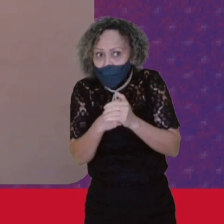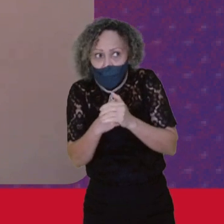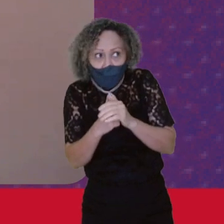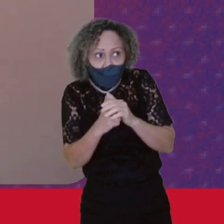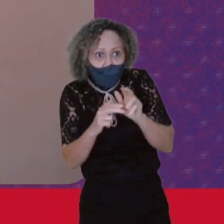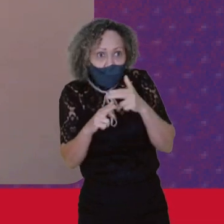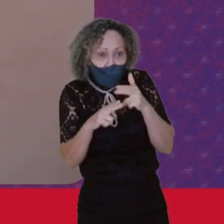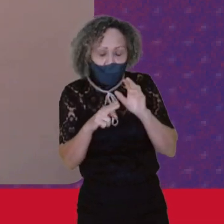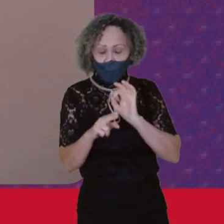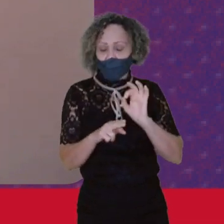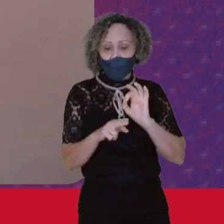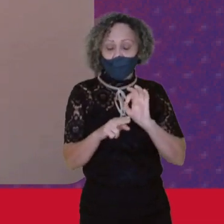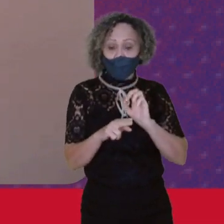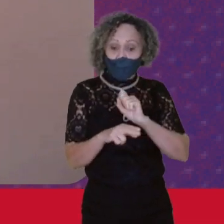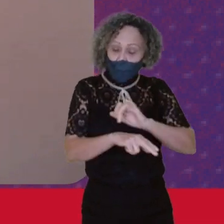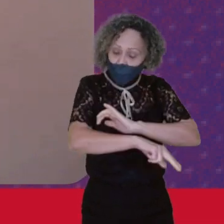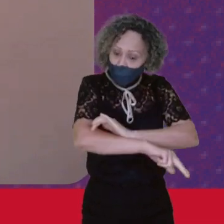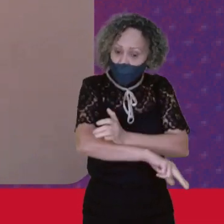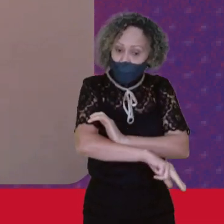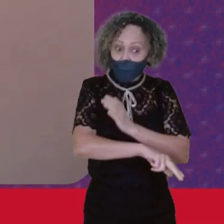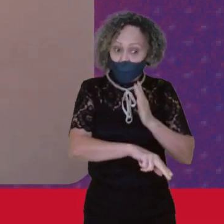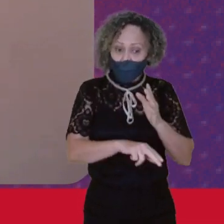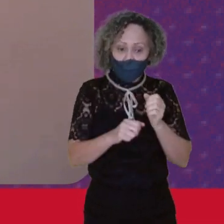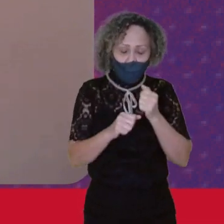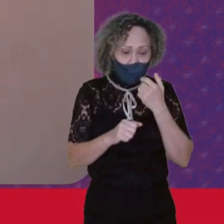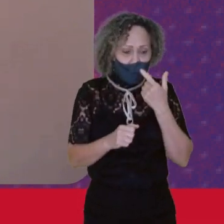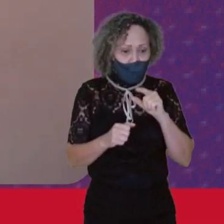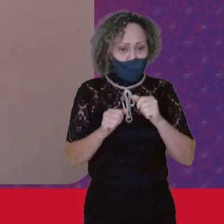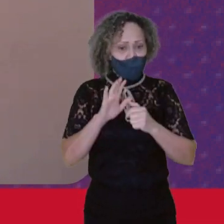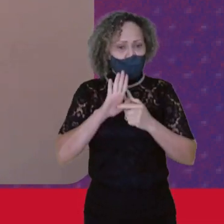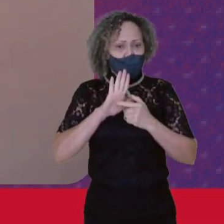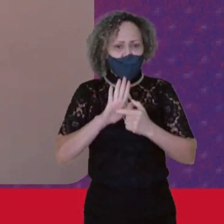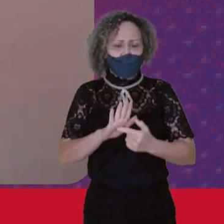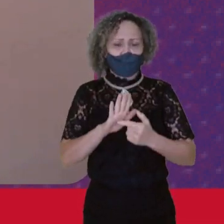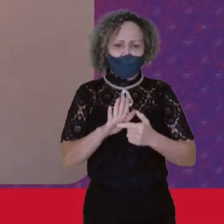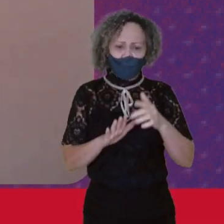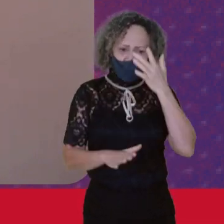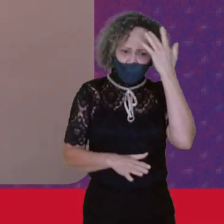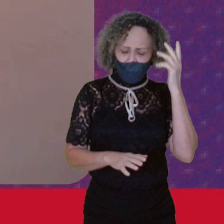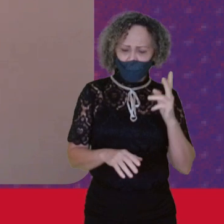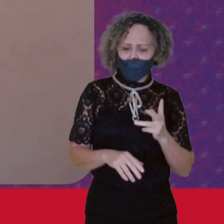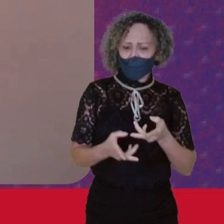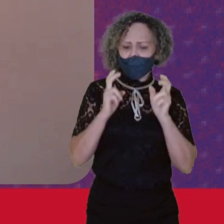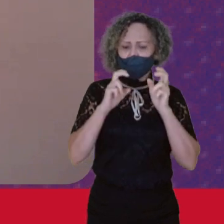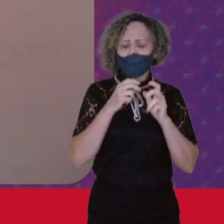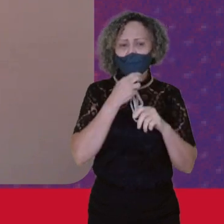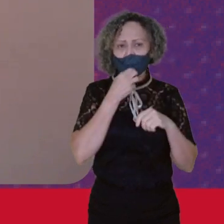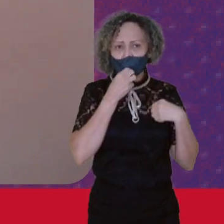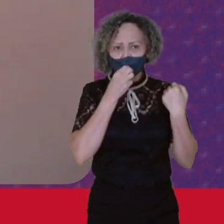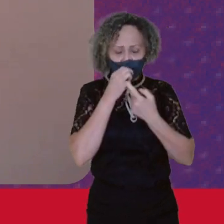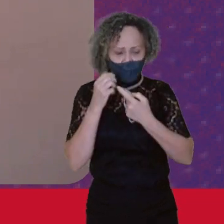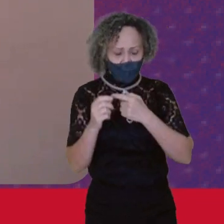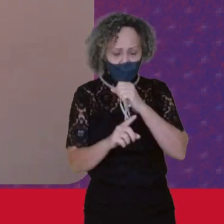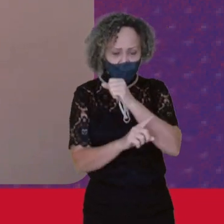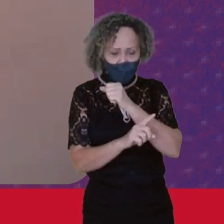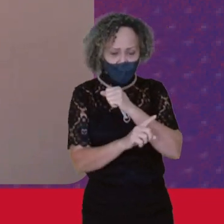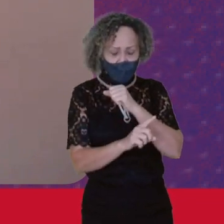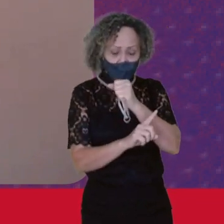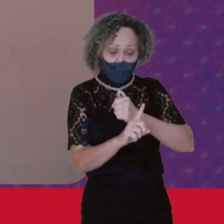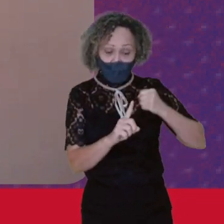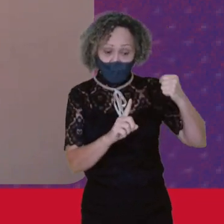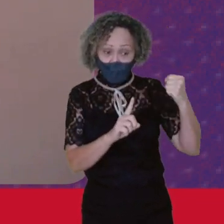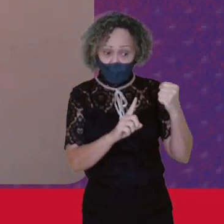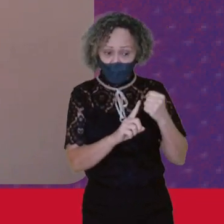De pegar essas questões E transformar em políticas Em debates Na sociedade A sociedade não aprendeu Nós temos que